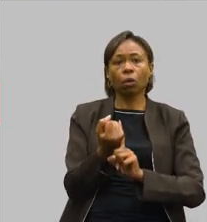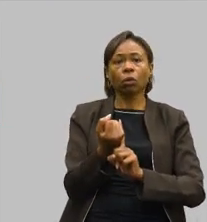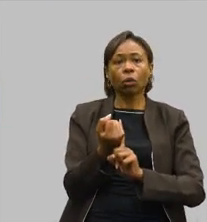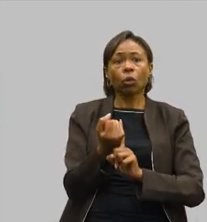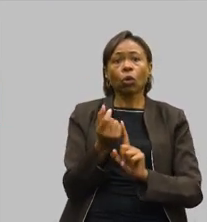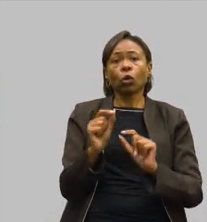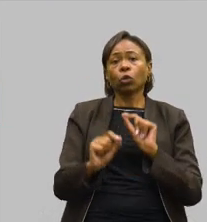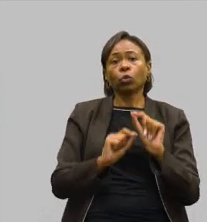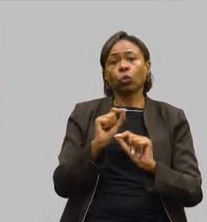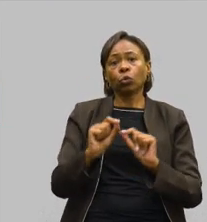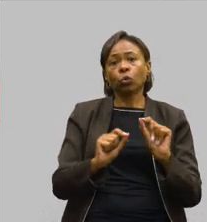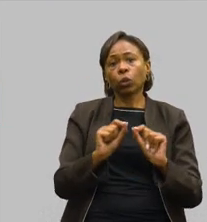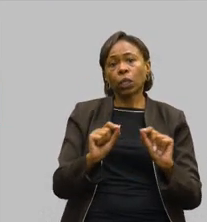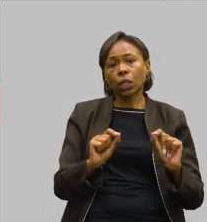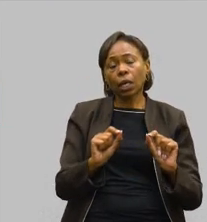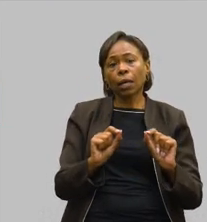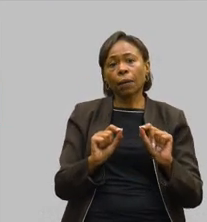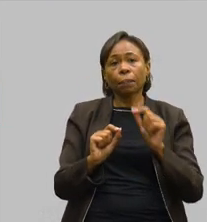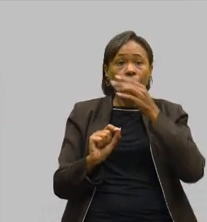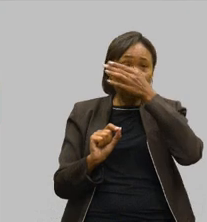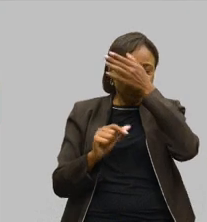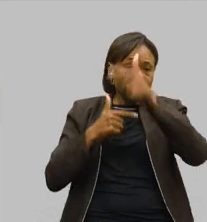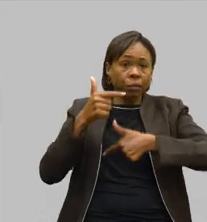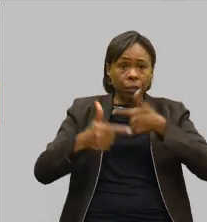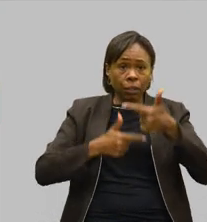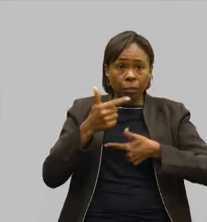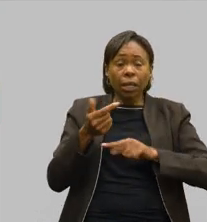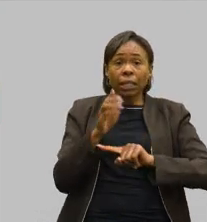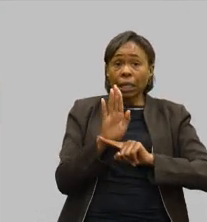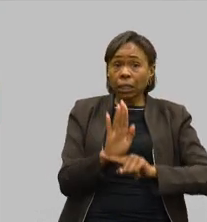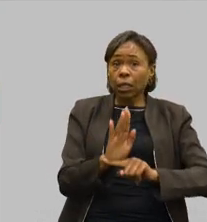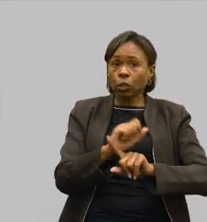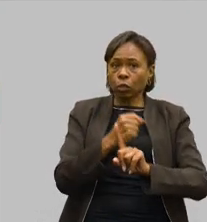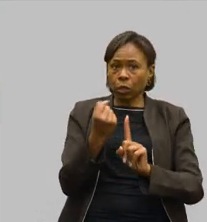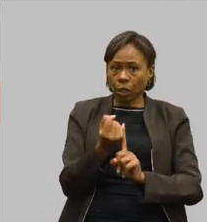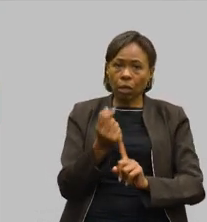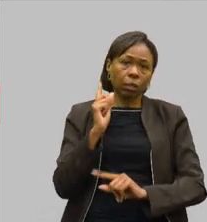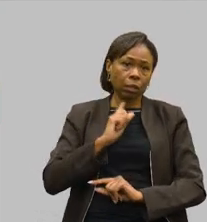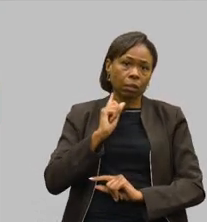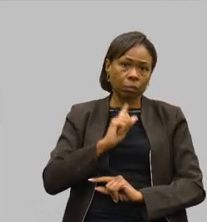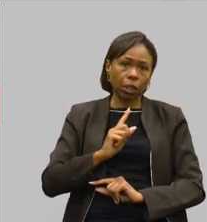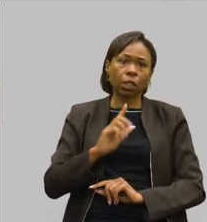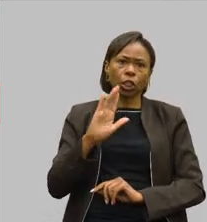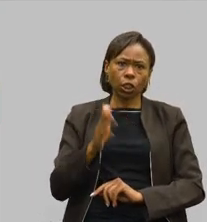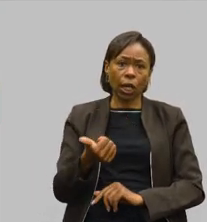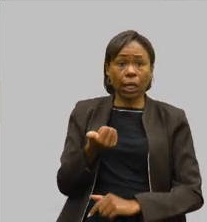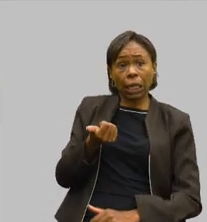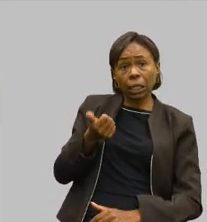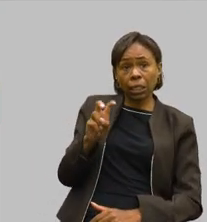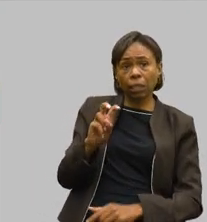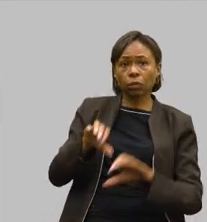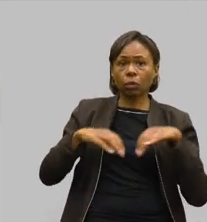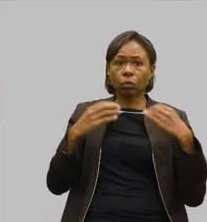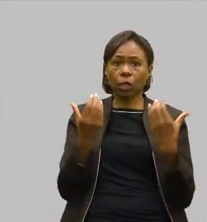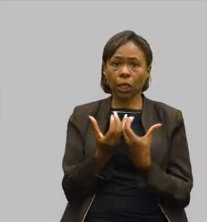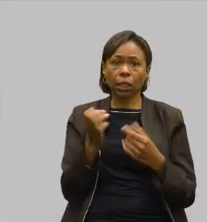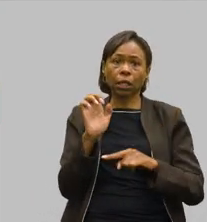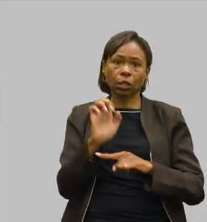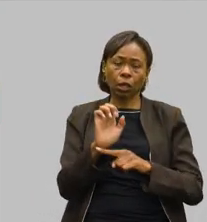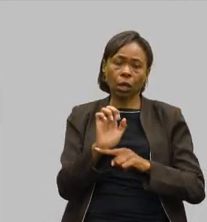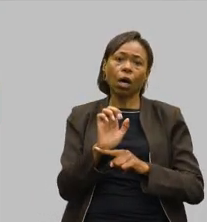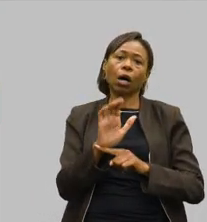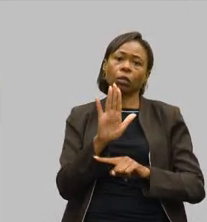abrangência da Subsecretaria do Trabalho da Assistência Social no estado. Realizamos a 15ª Conferência Estadual da